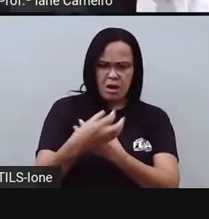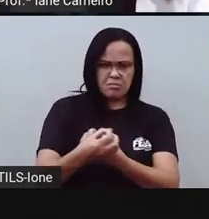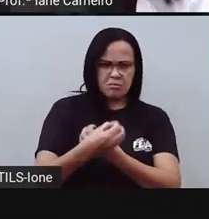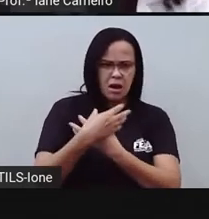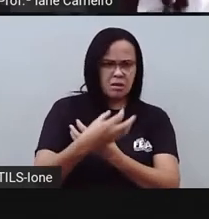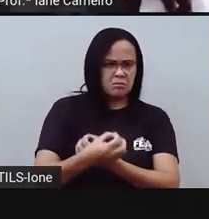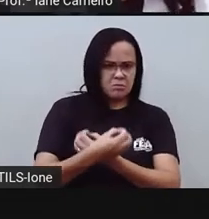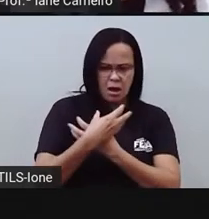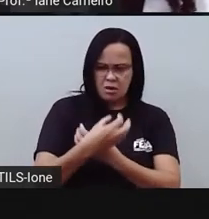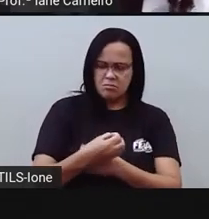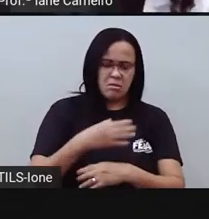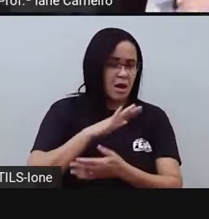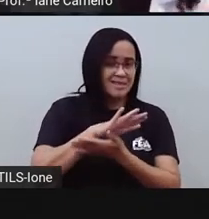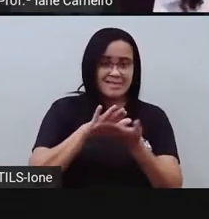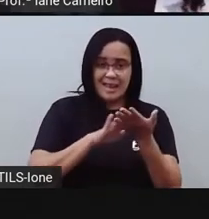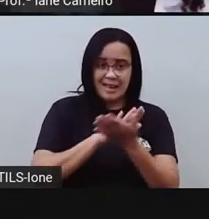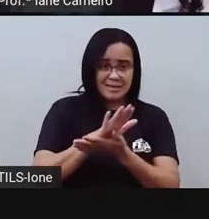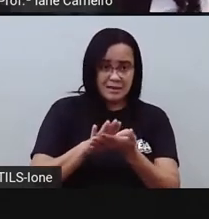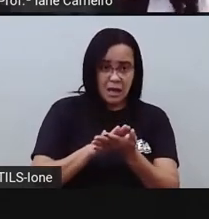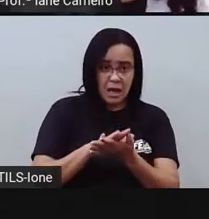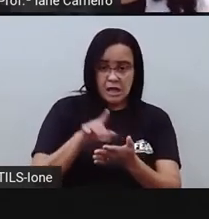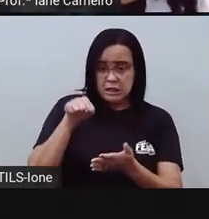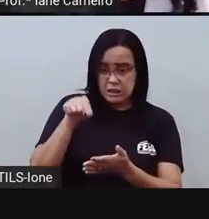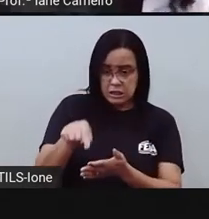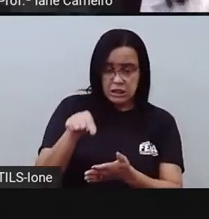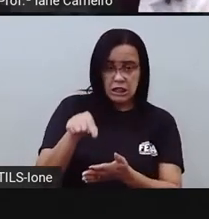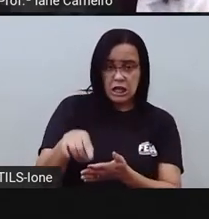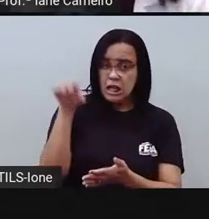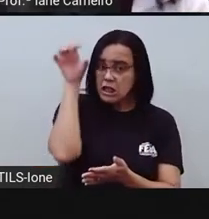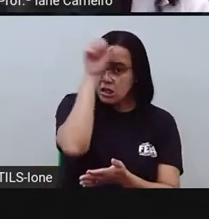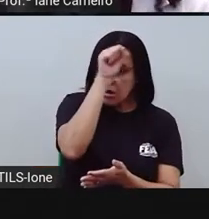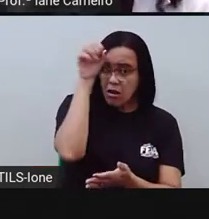cresceram e se tornaram adultos,